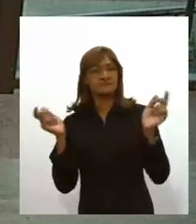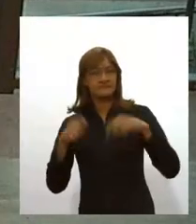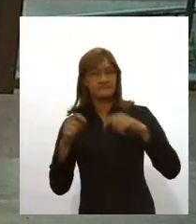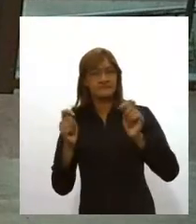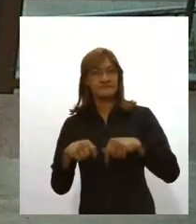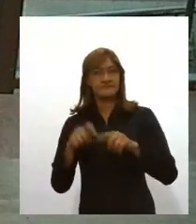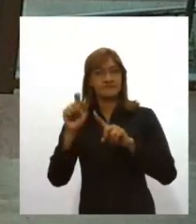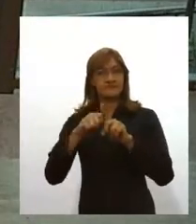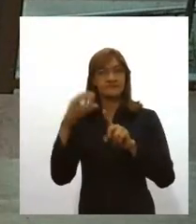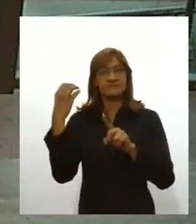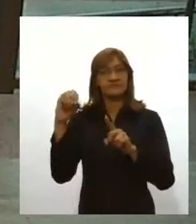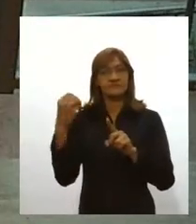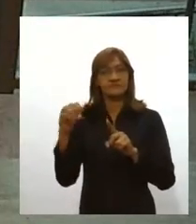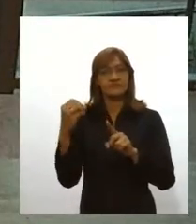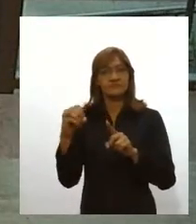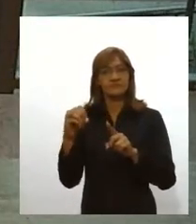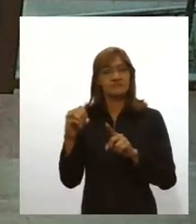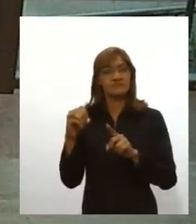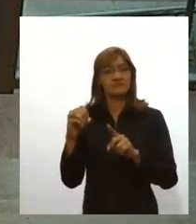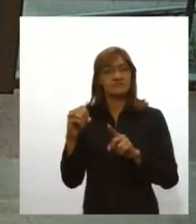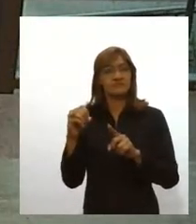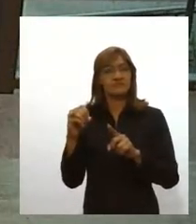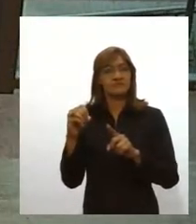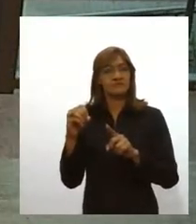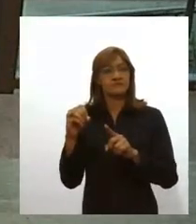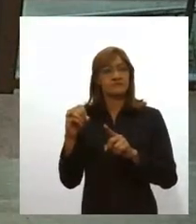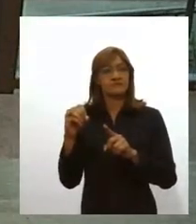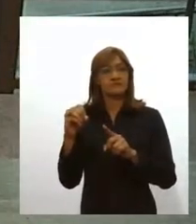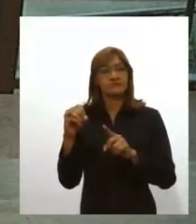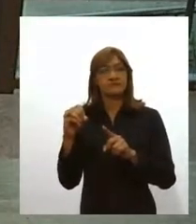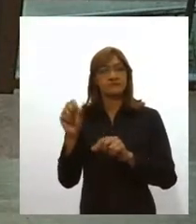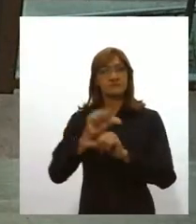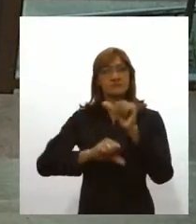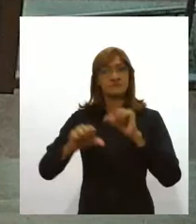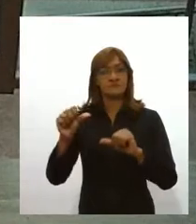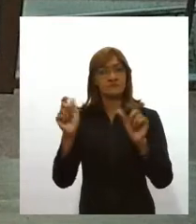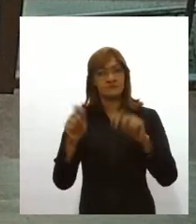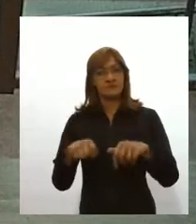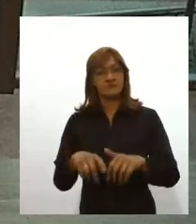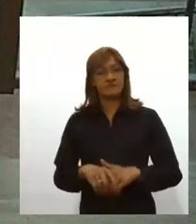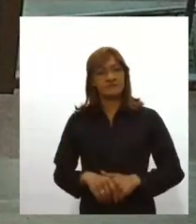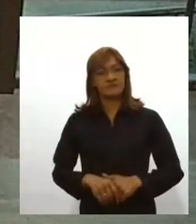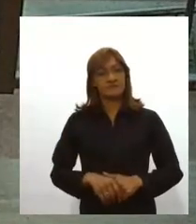outubro essa decisão também seja aí modificada em relação a isso.